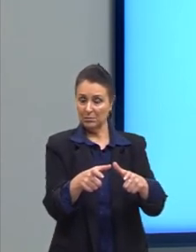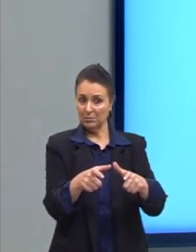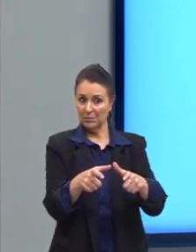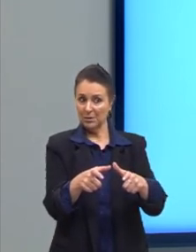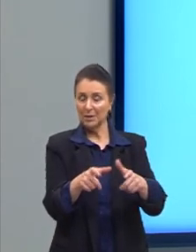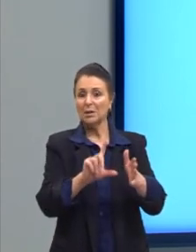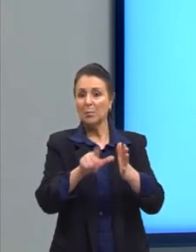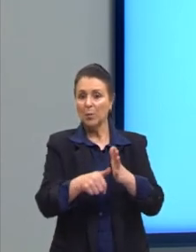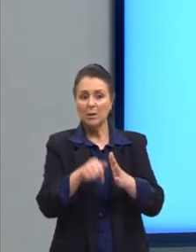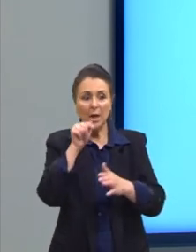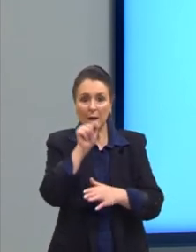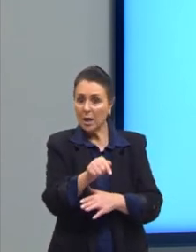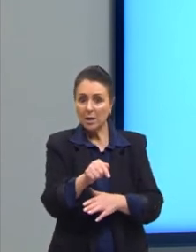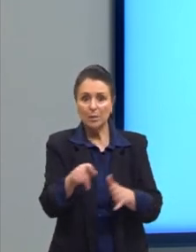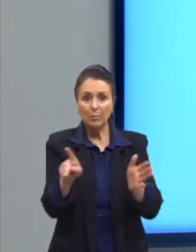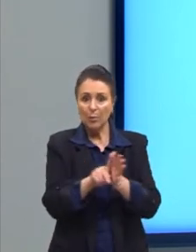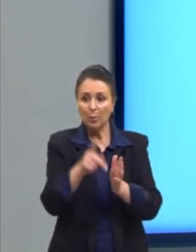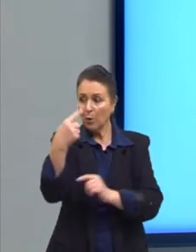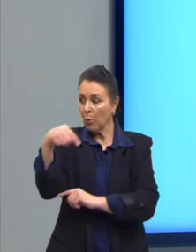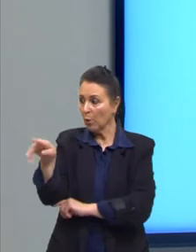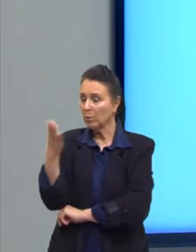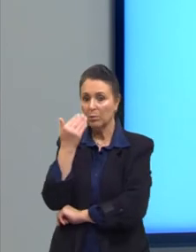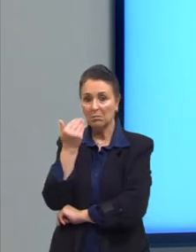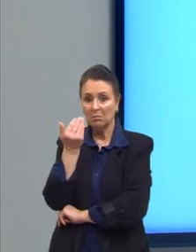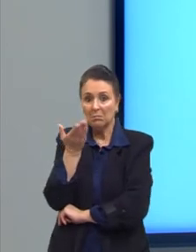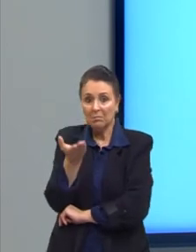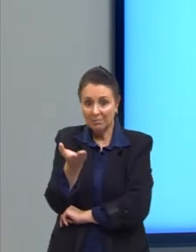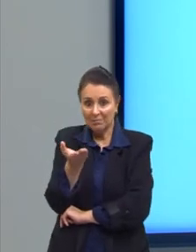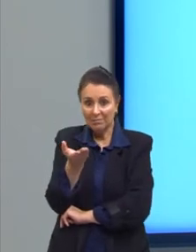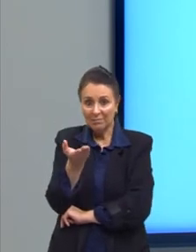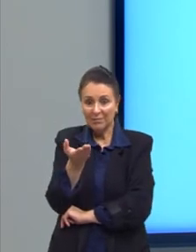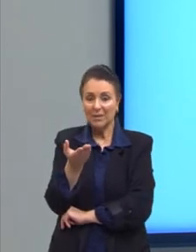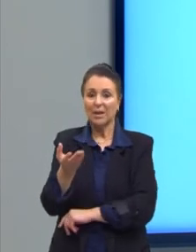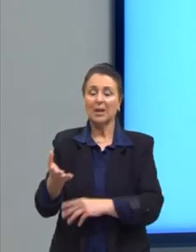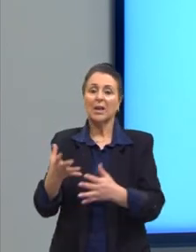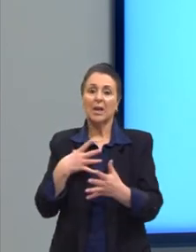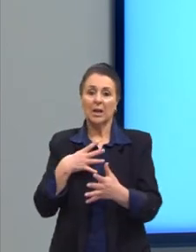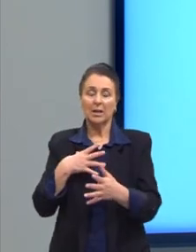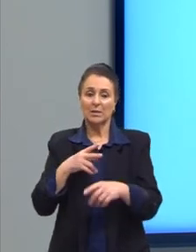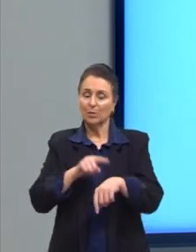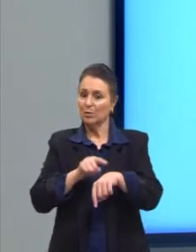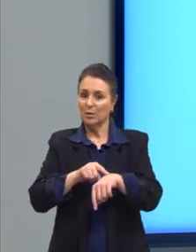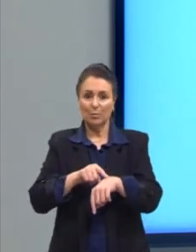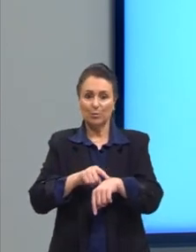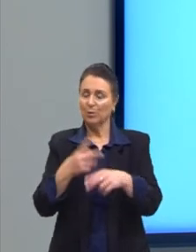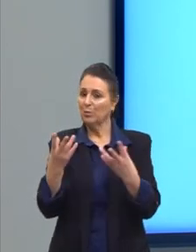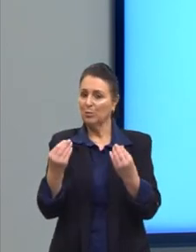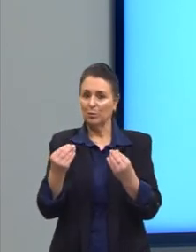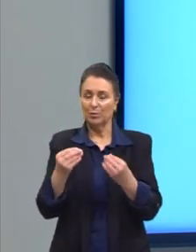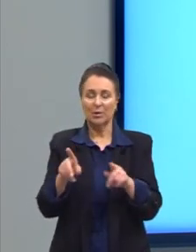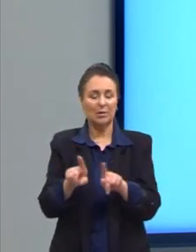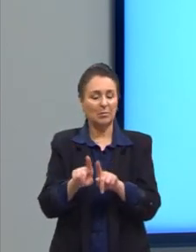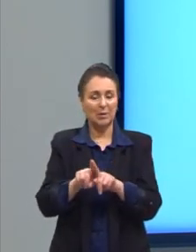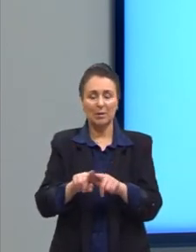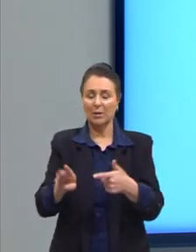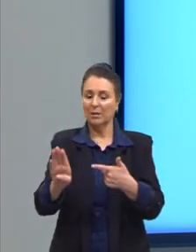alimento, né? Então, eles não chegam ali para morar, para se esconder, para nada. Eles não ficam muito tempo ali. Então, não é inquilinismo.